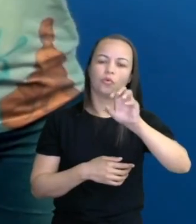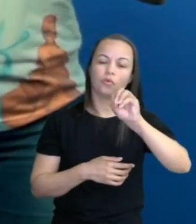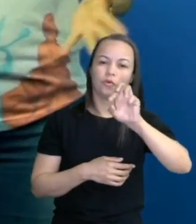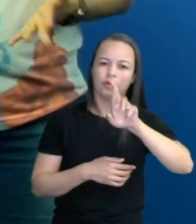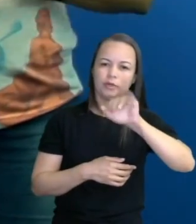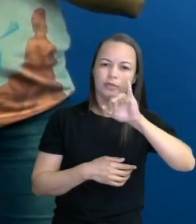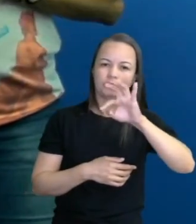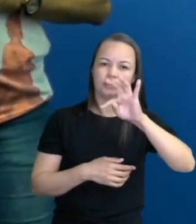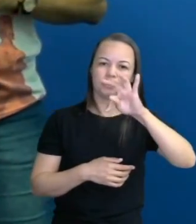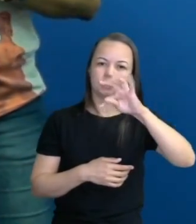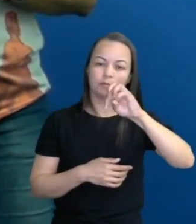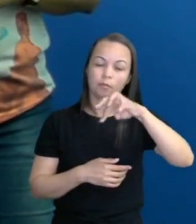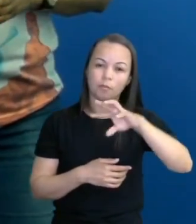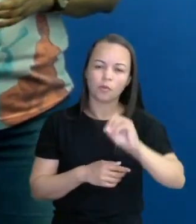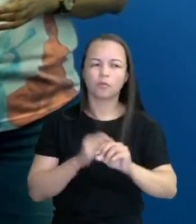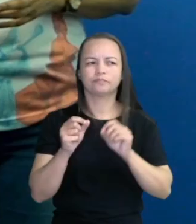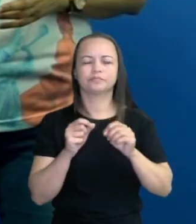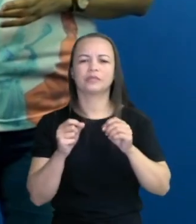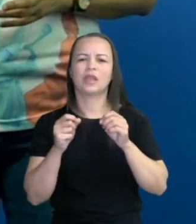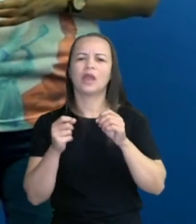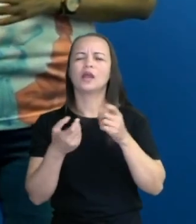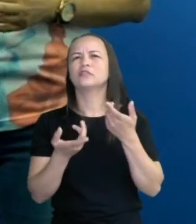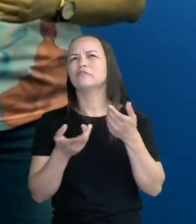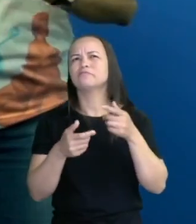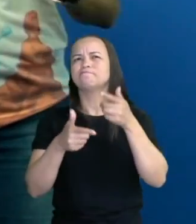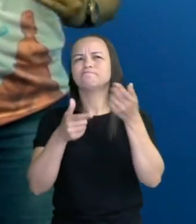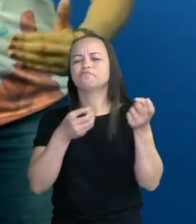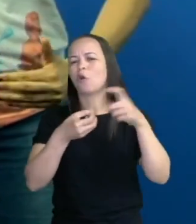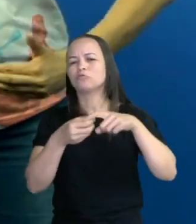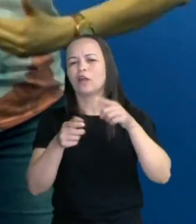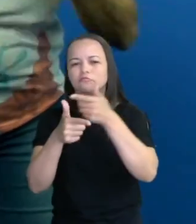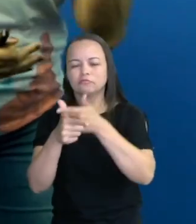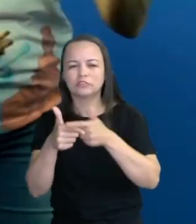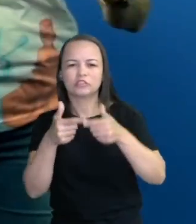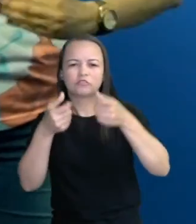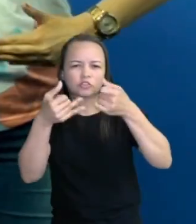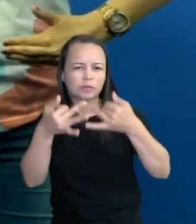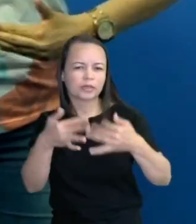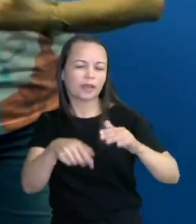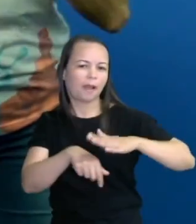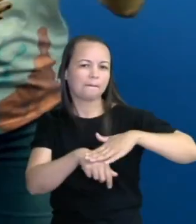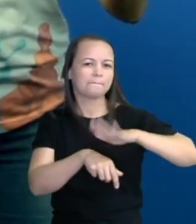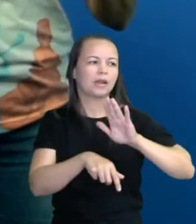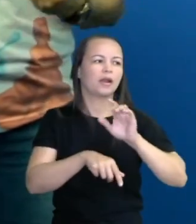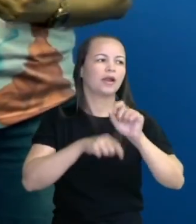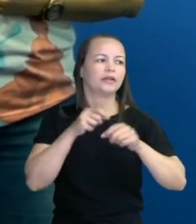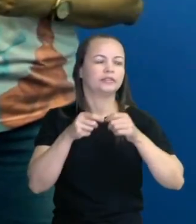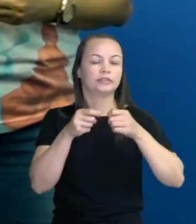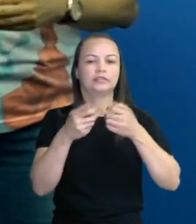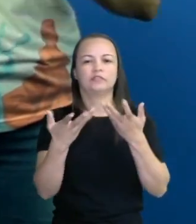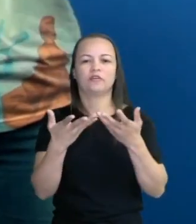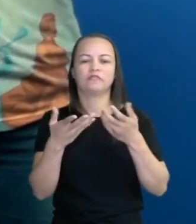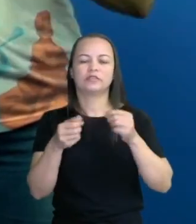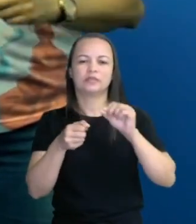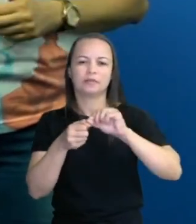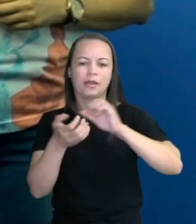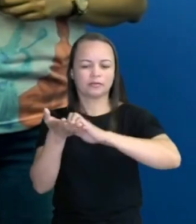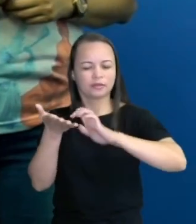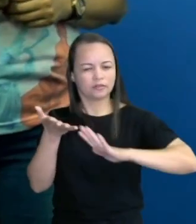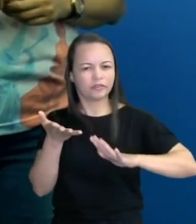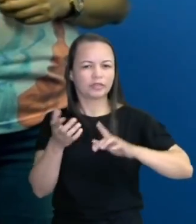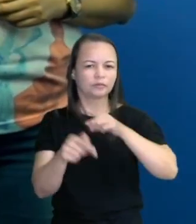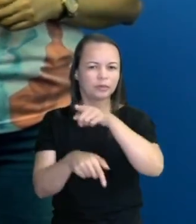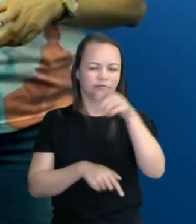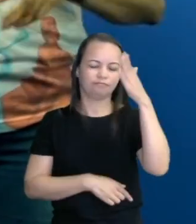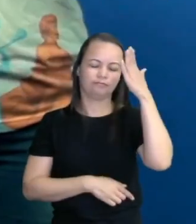representado nessa operação. A gente ainda vai voltar com divisão. Eu vou explicar mais ainda. A gente vai fazer mais atividades sobre isso para que